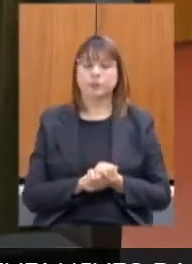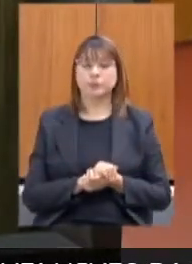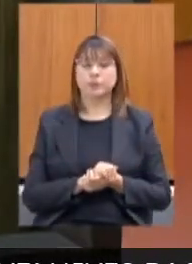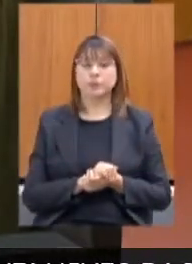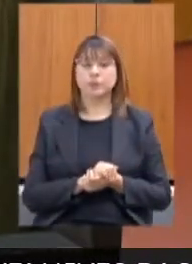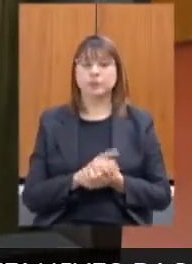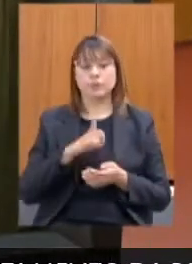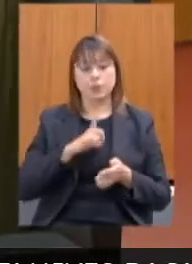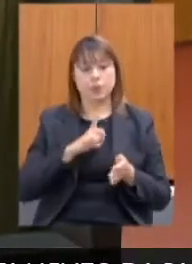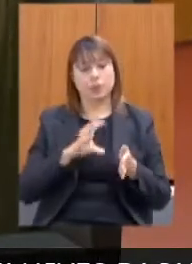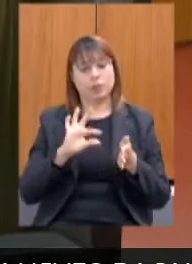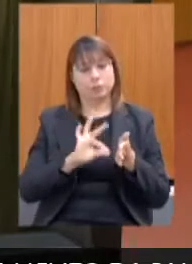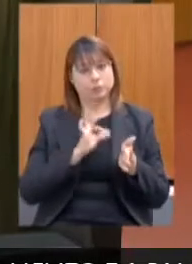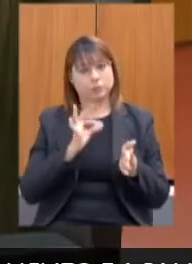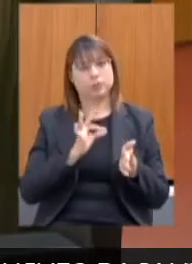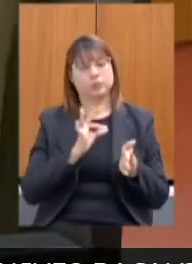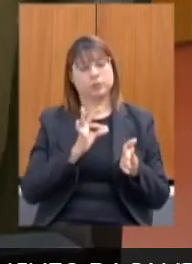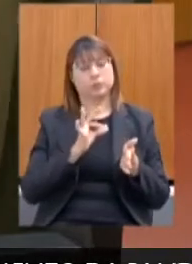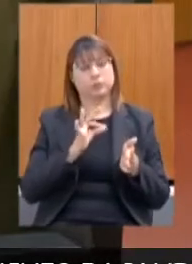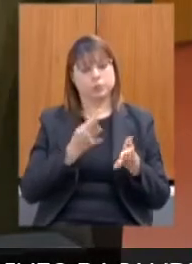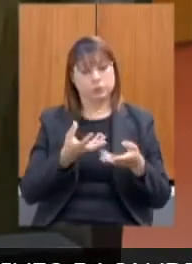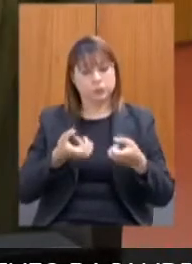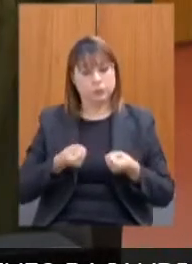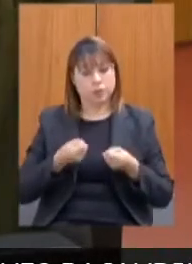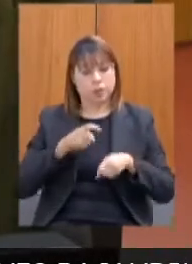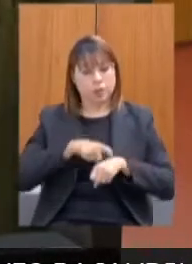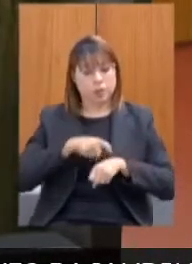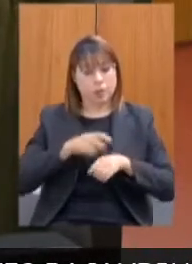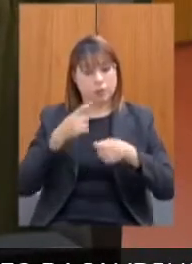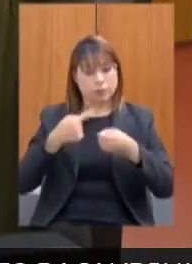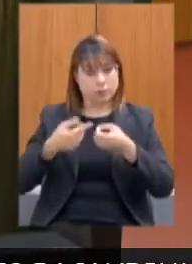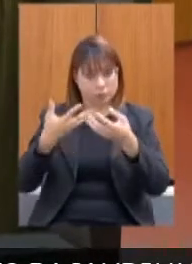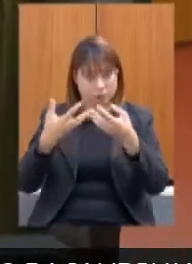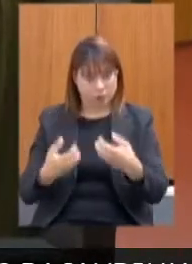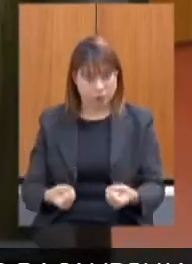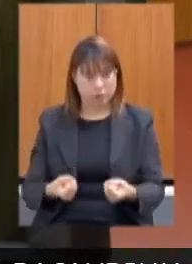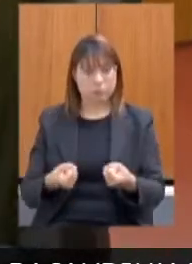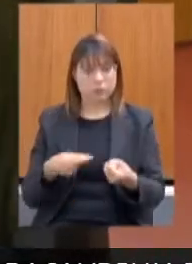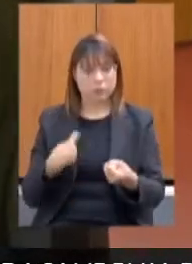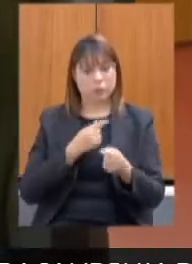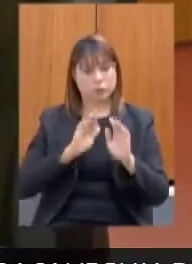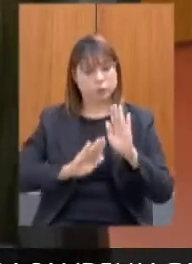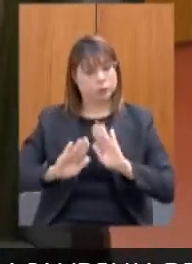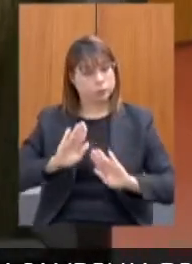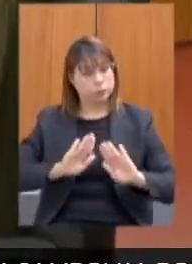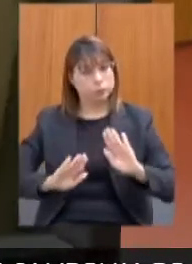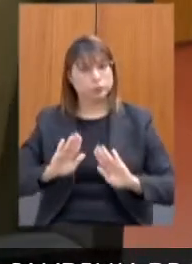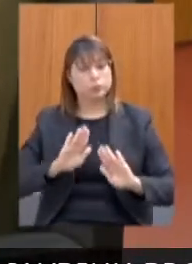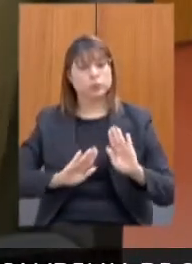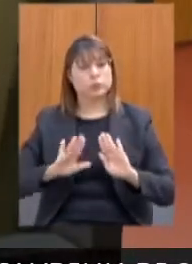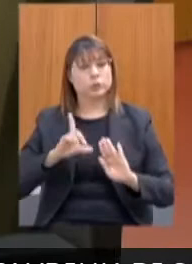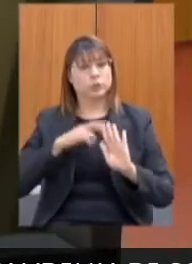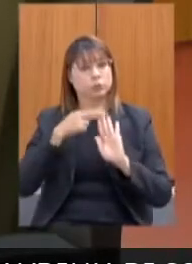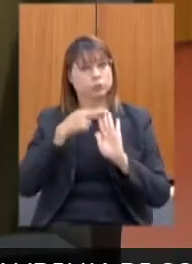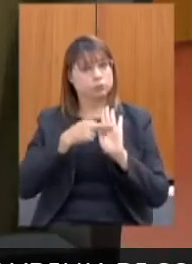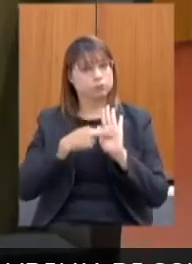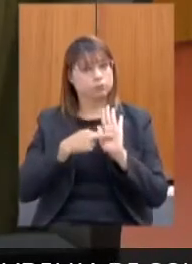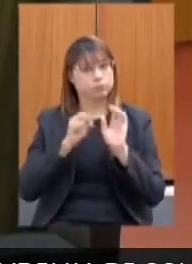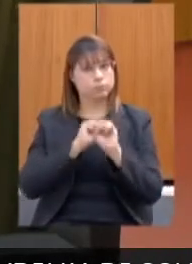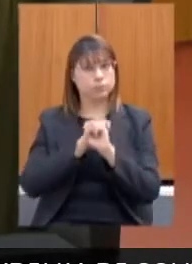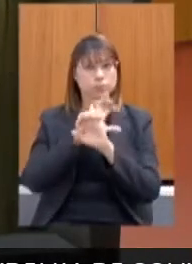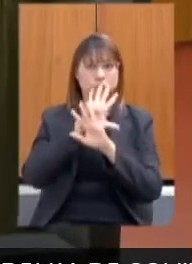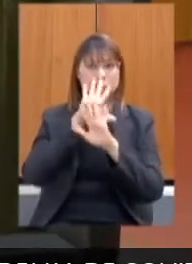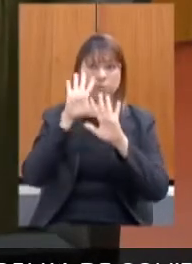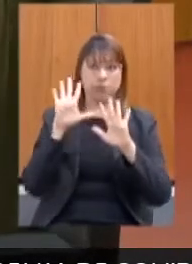adesão. E esse termo de adesão, quando o município aderiu, nós tomamos o cuidado de ter critérios claros e